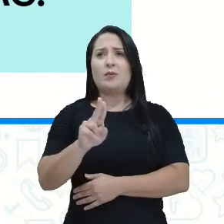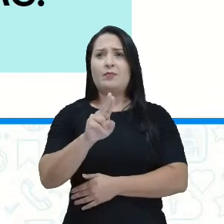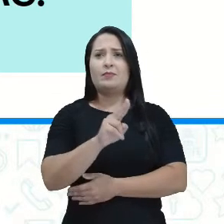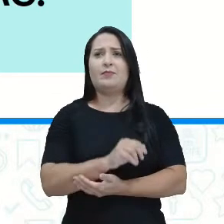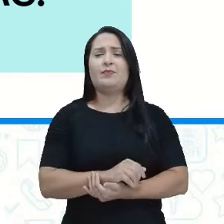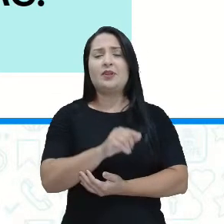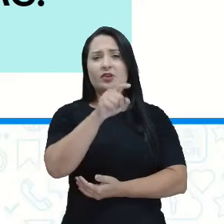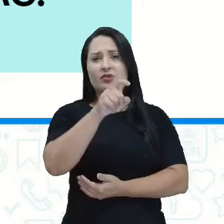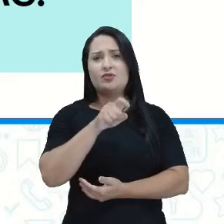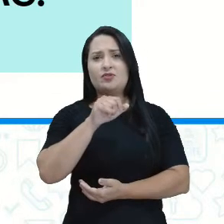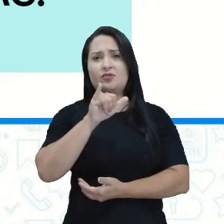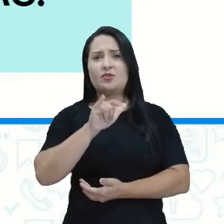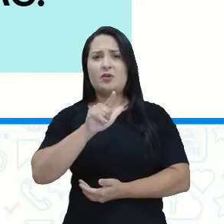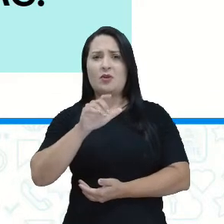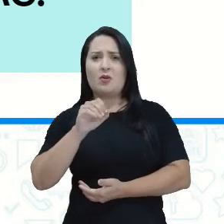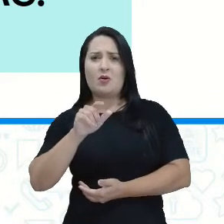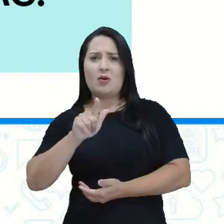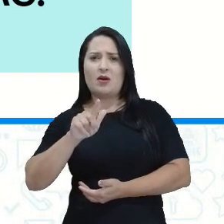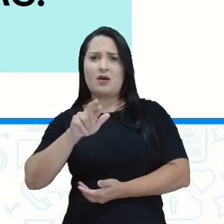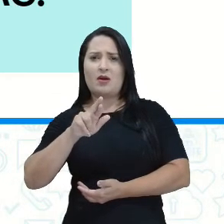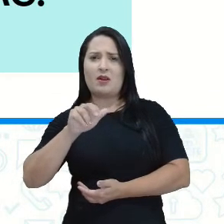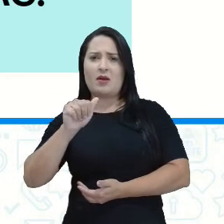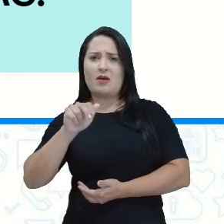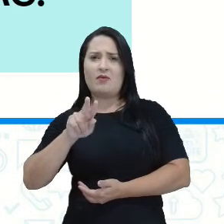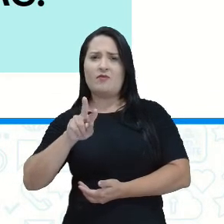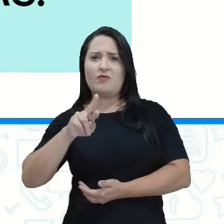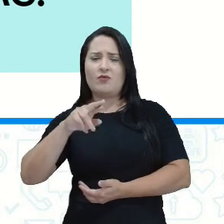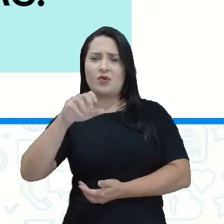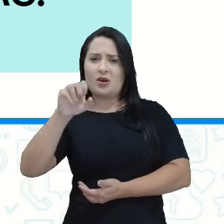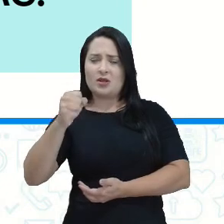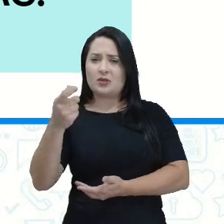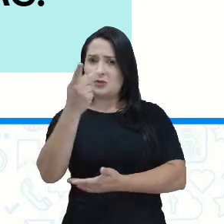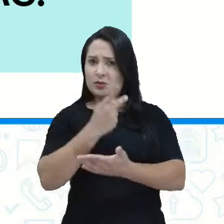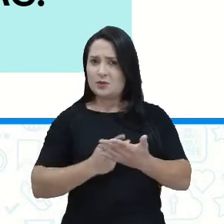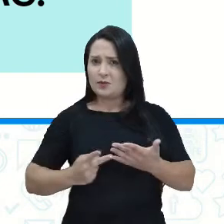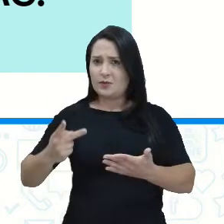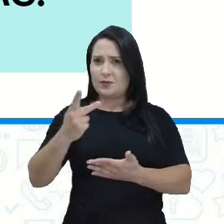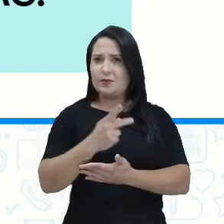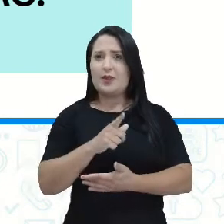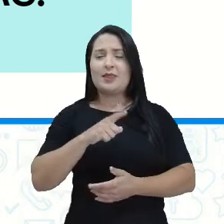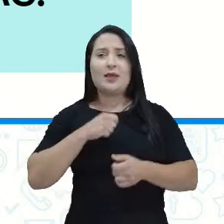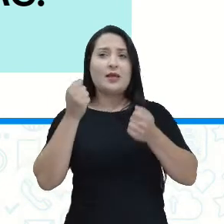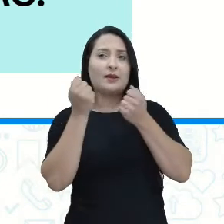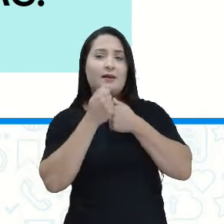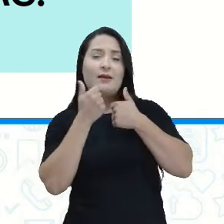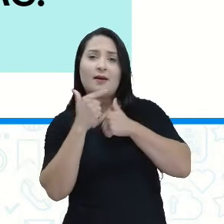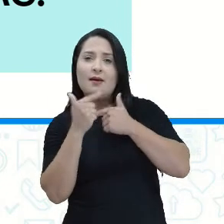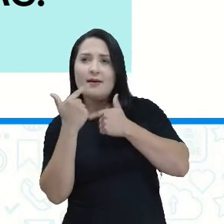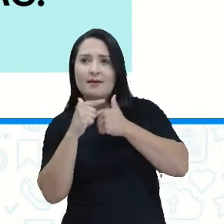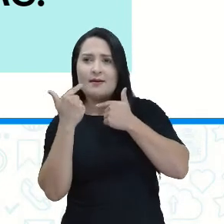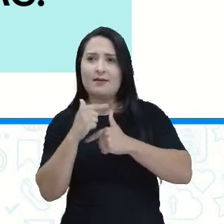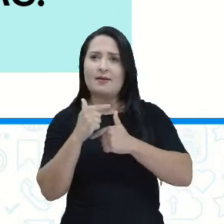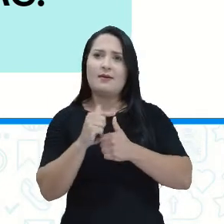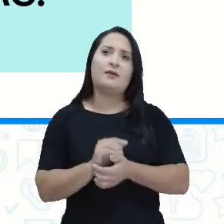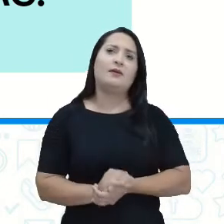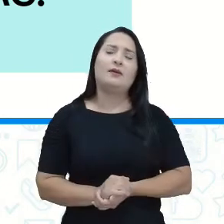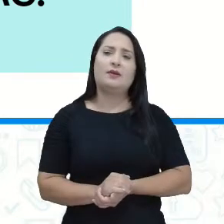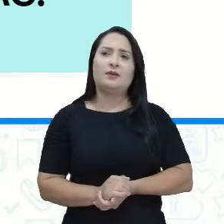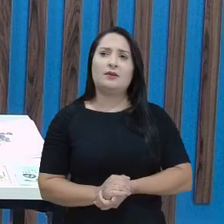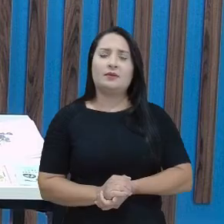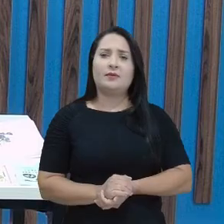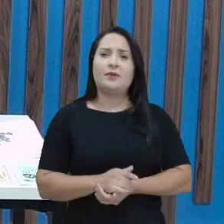Ele apresenta linguagem coloquial, humor e rimas. O que é linguagem coloquial? É aquela linguagem